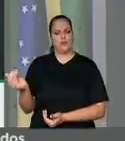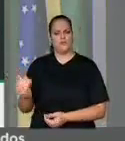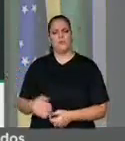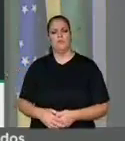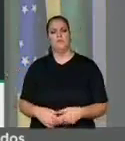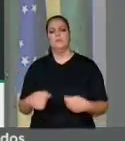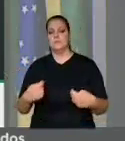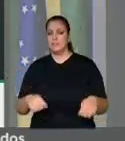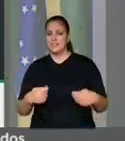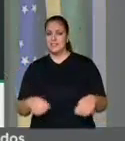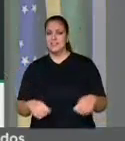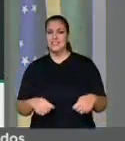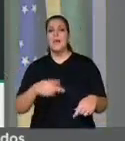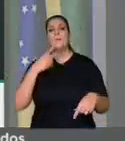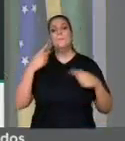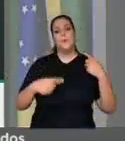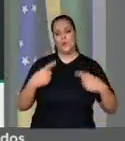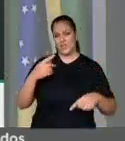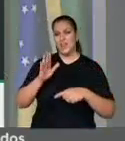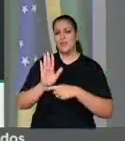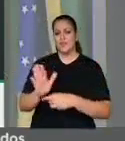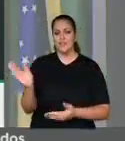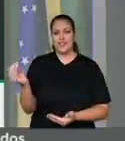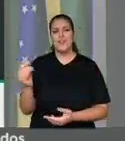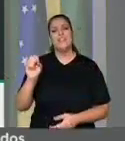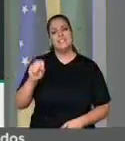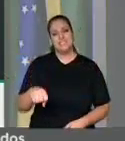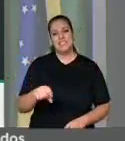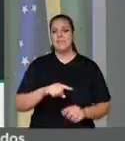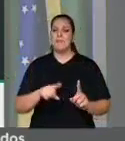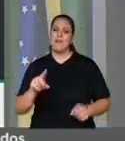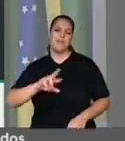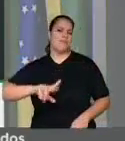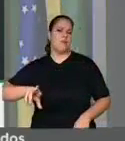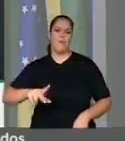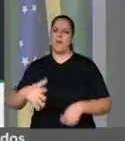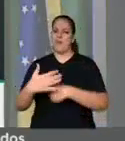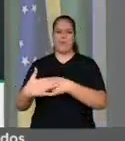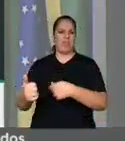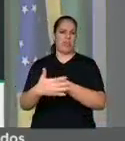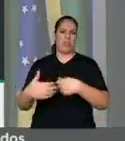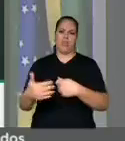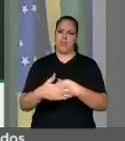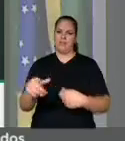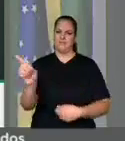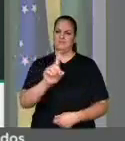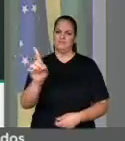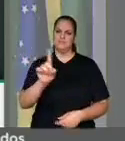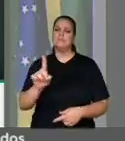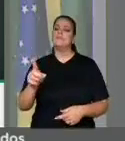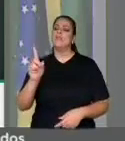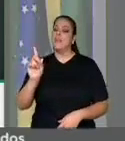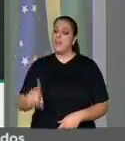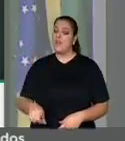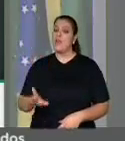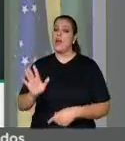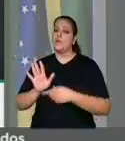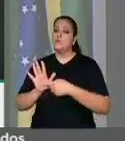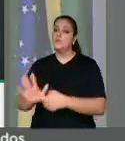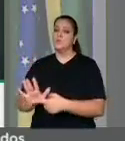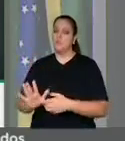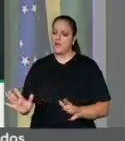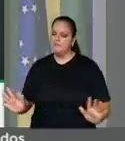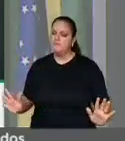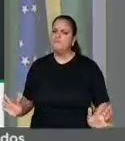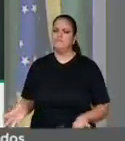políticas públicas acalentadoras. Precisamos de políticas públicas transformadoras que possibilitem aos meninos e meninas,